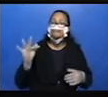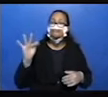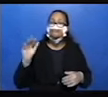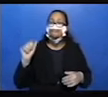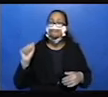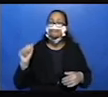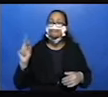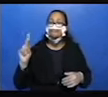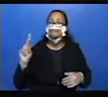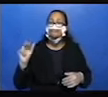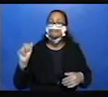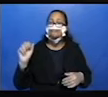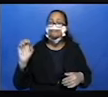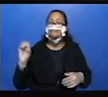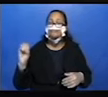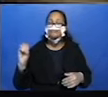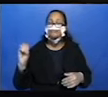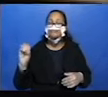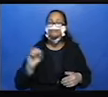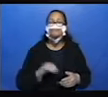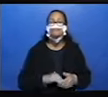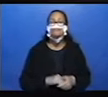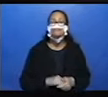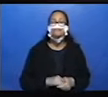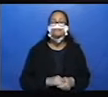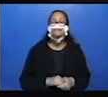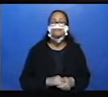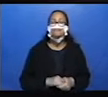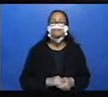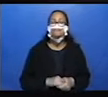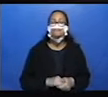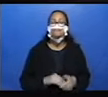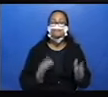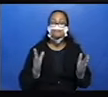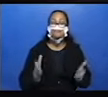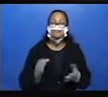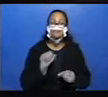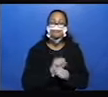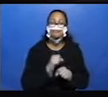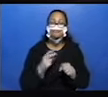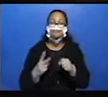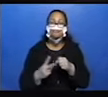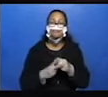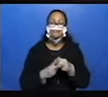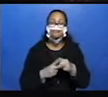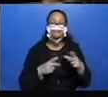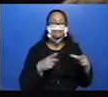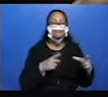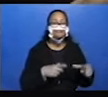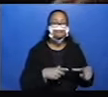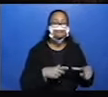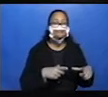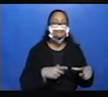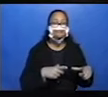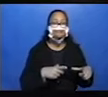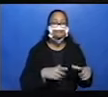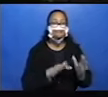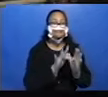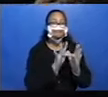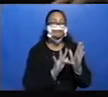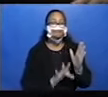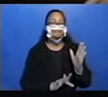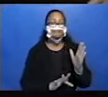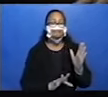Tá bom? Isso dentro do nosso texto. Agora, um advérbio de lugar. Dentro desse texto,